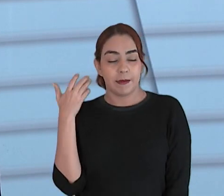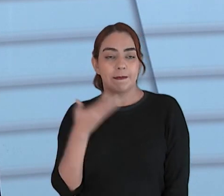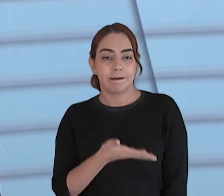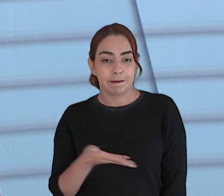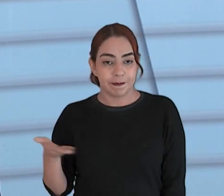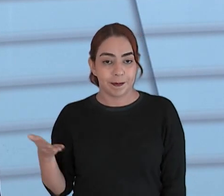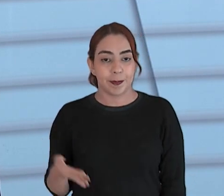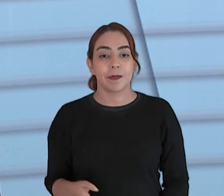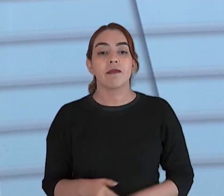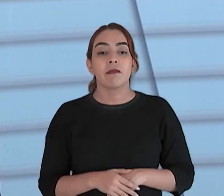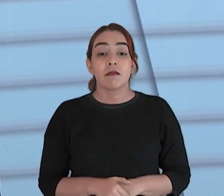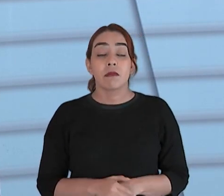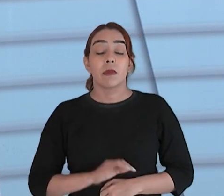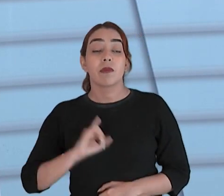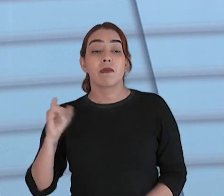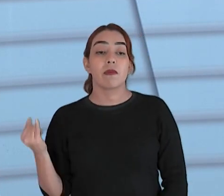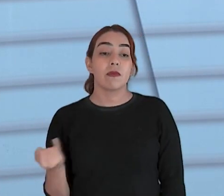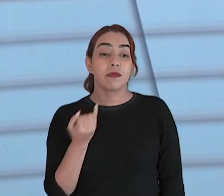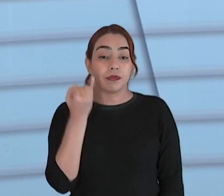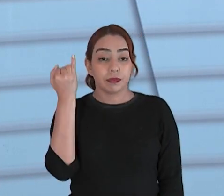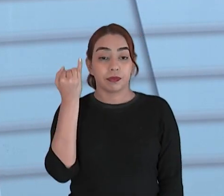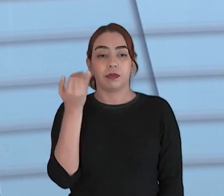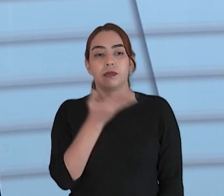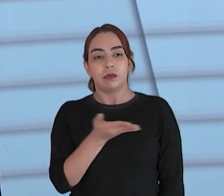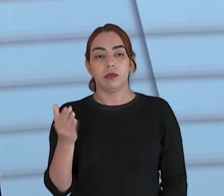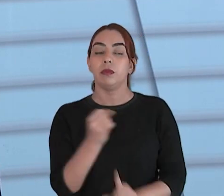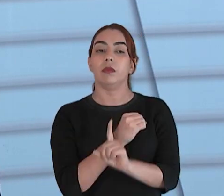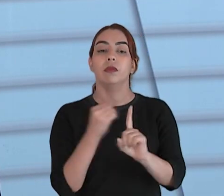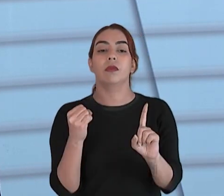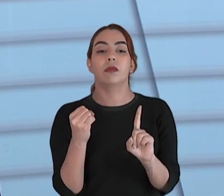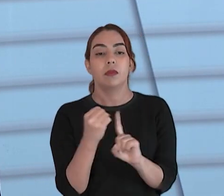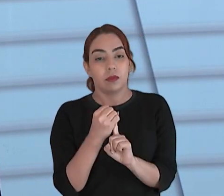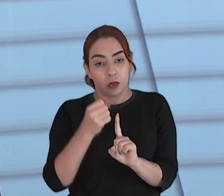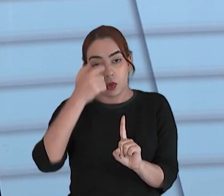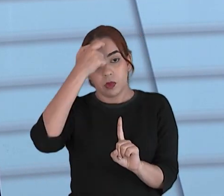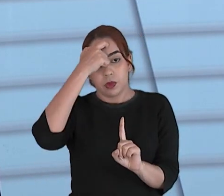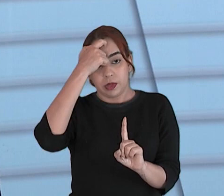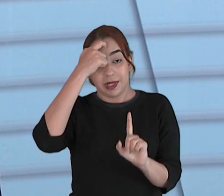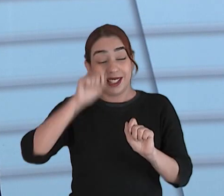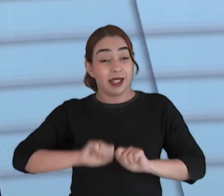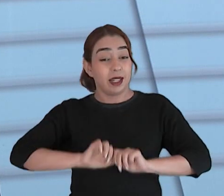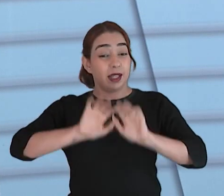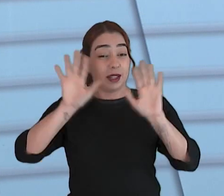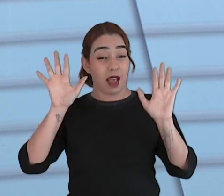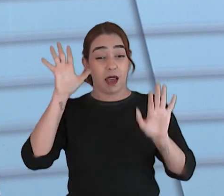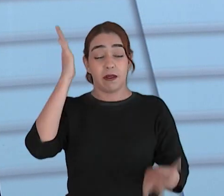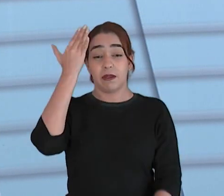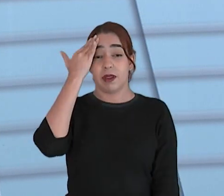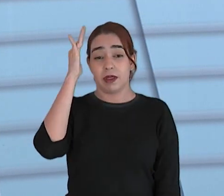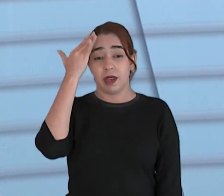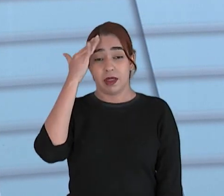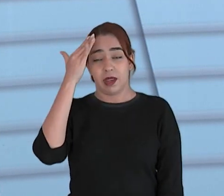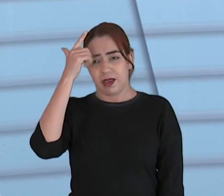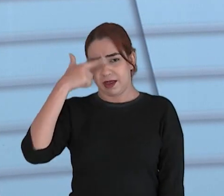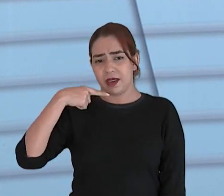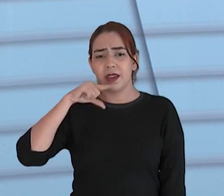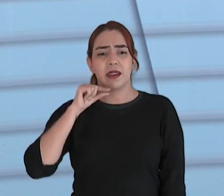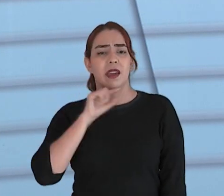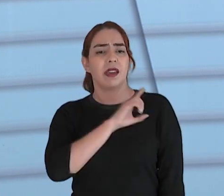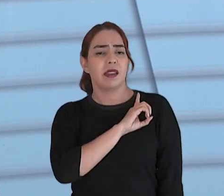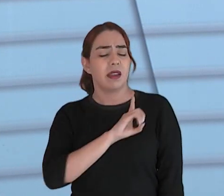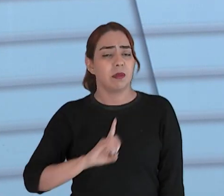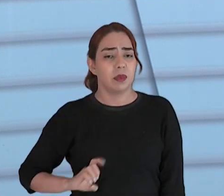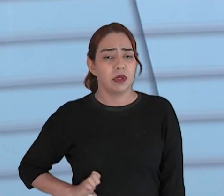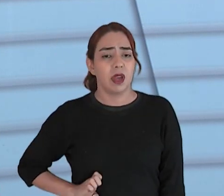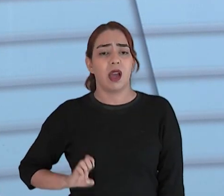porque é importante que essa população conheça um pouco mais dos seus representantes, conheça um pouco mais da